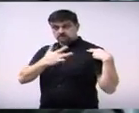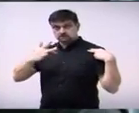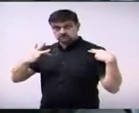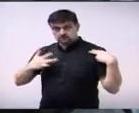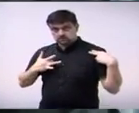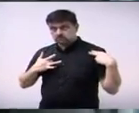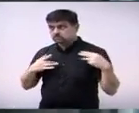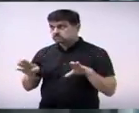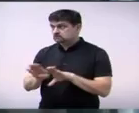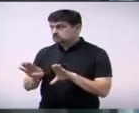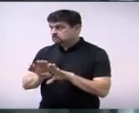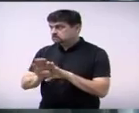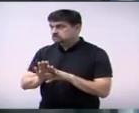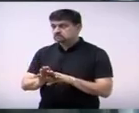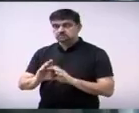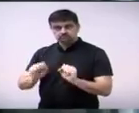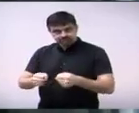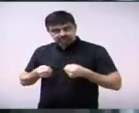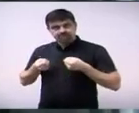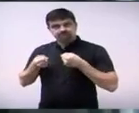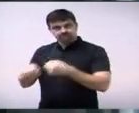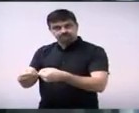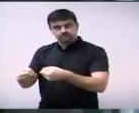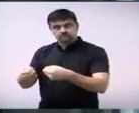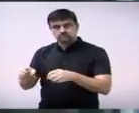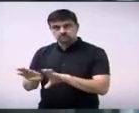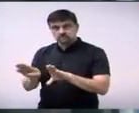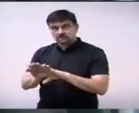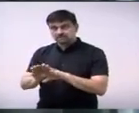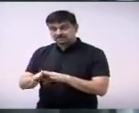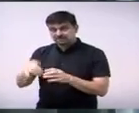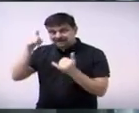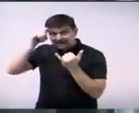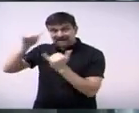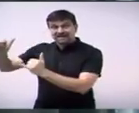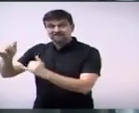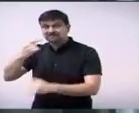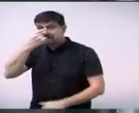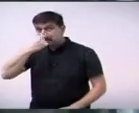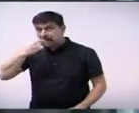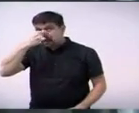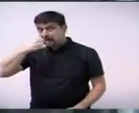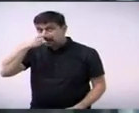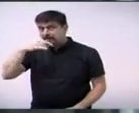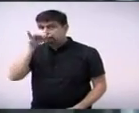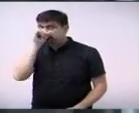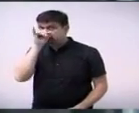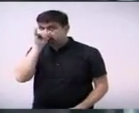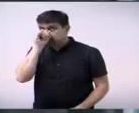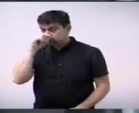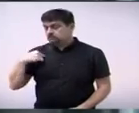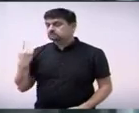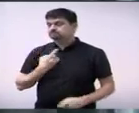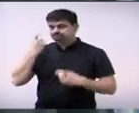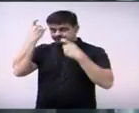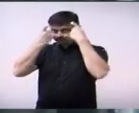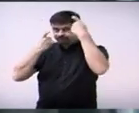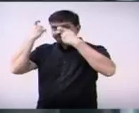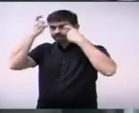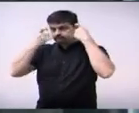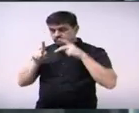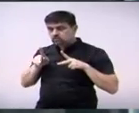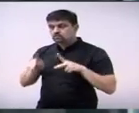ouvide também esforços agora no combate da gripe H1N1 que vem preocupando bastante a nossa